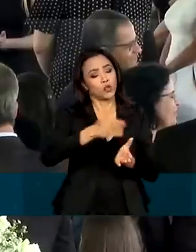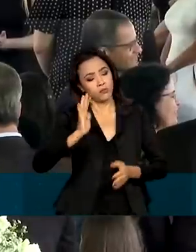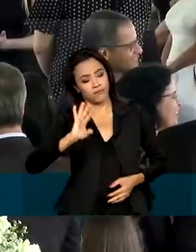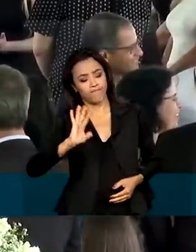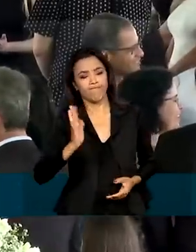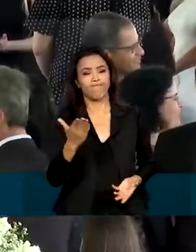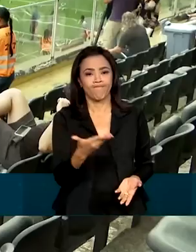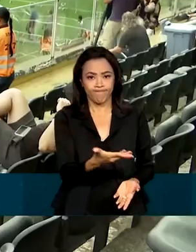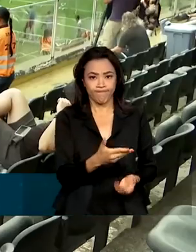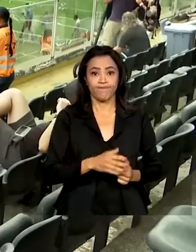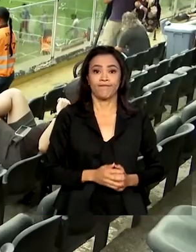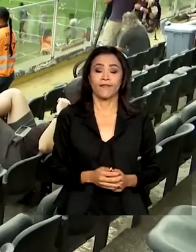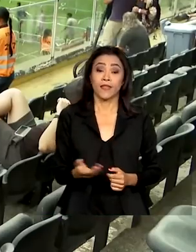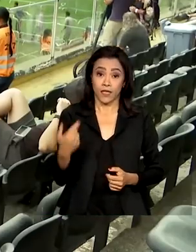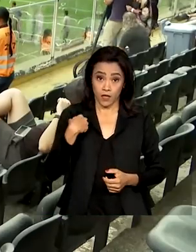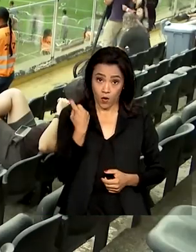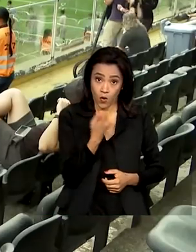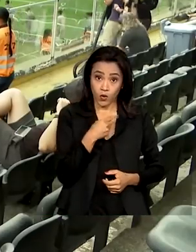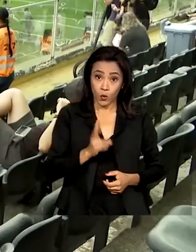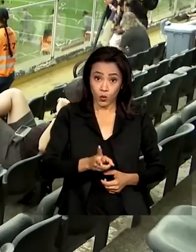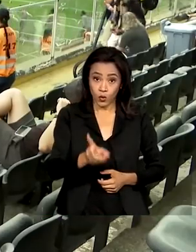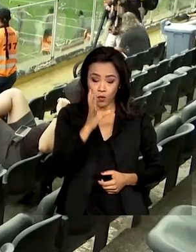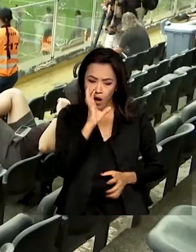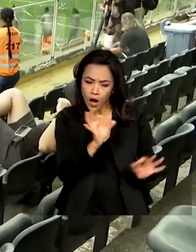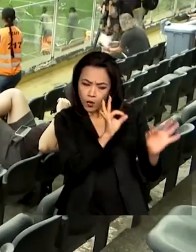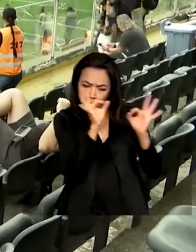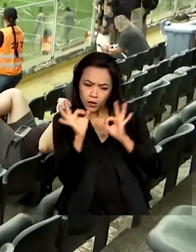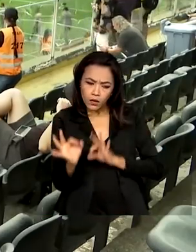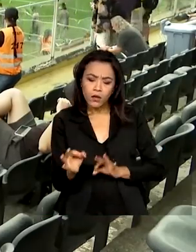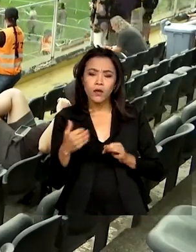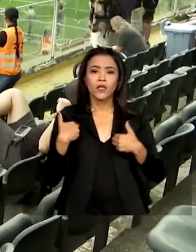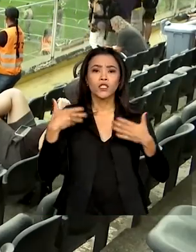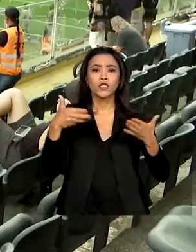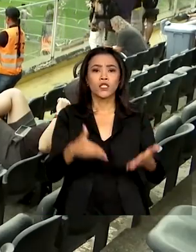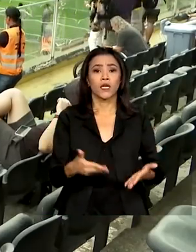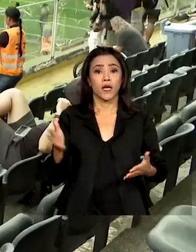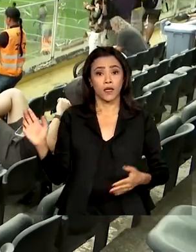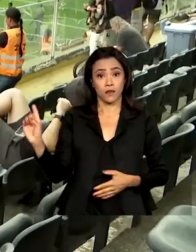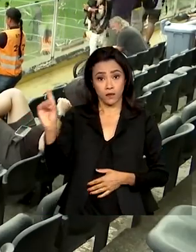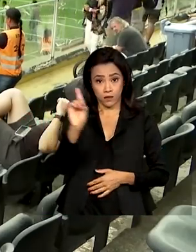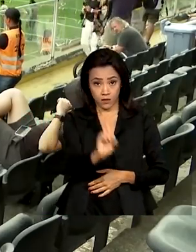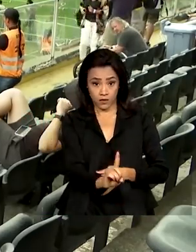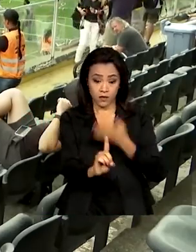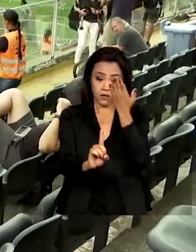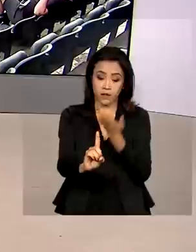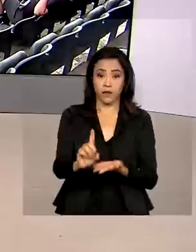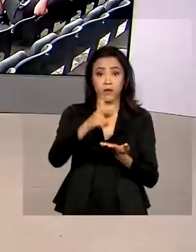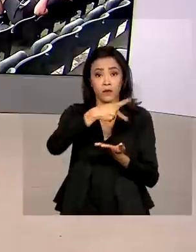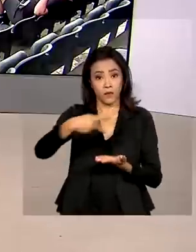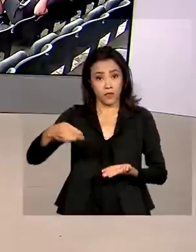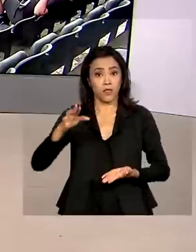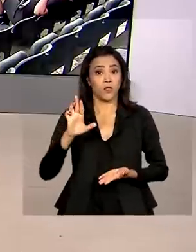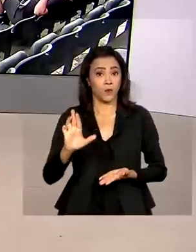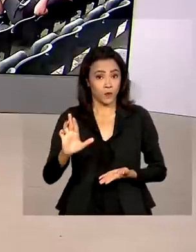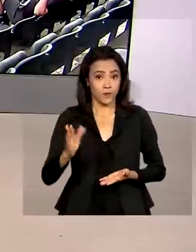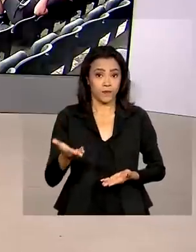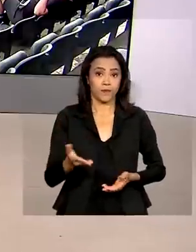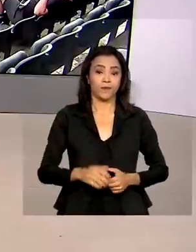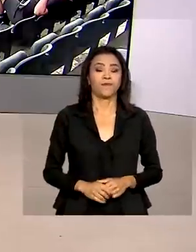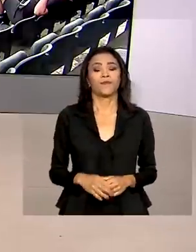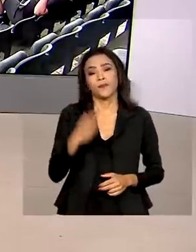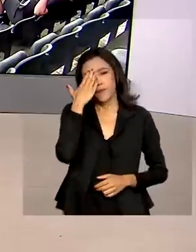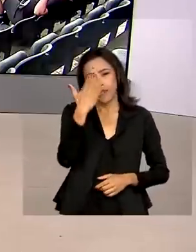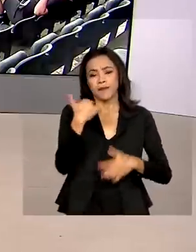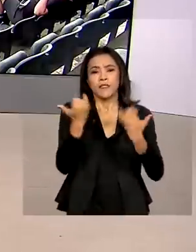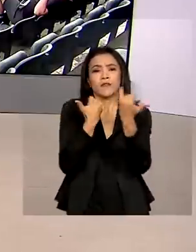É isso, Renata, eu volto com você e a gente continua aqui acompanhando a chegada do presidente Lula para a despedida do rei. Tá certo, Lincoln. Obrigada pelas